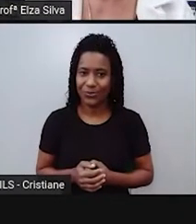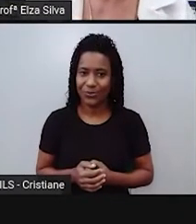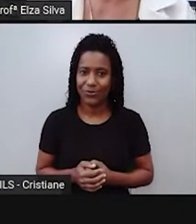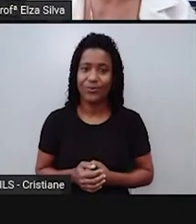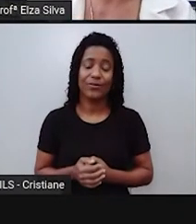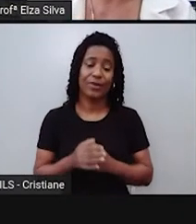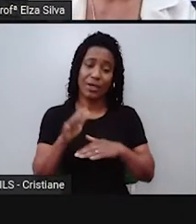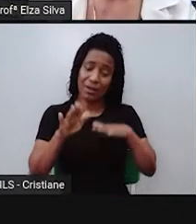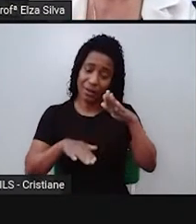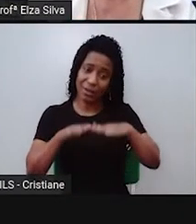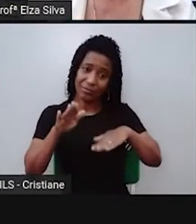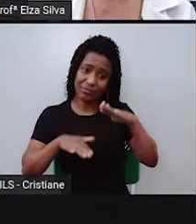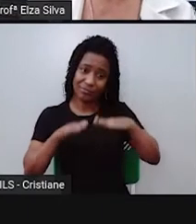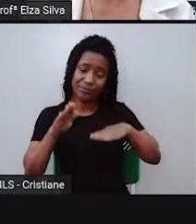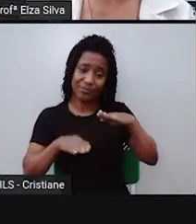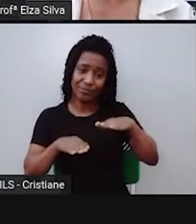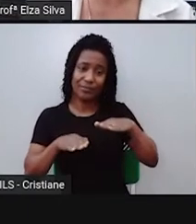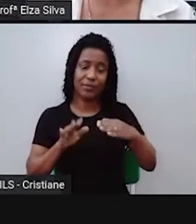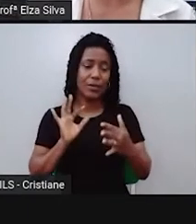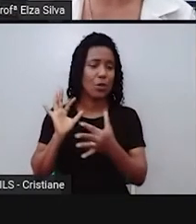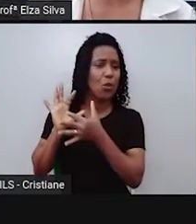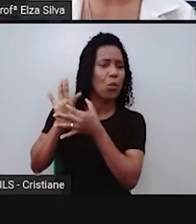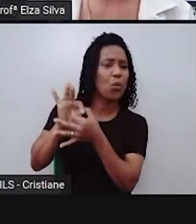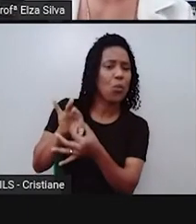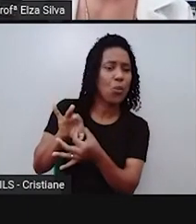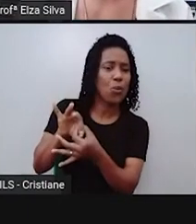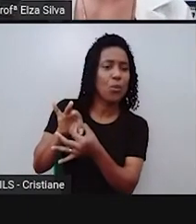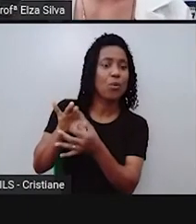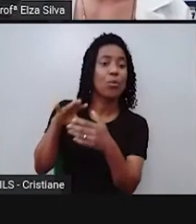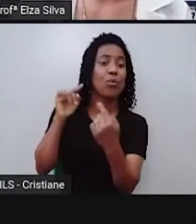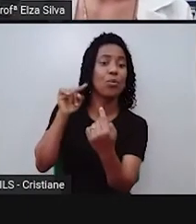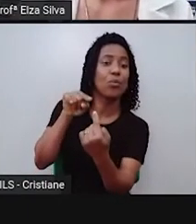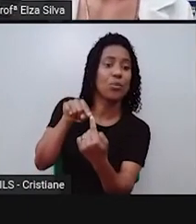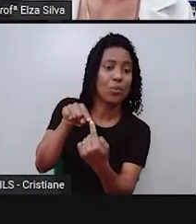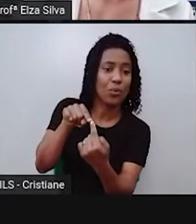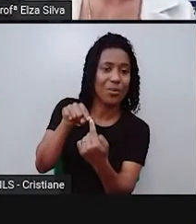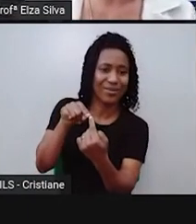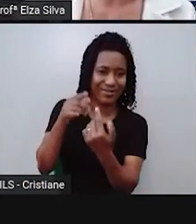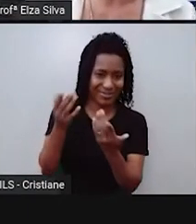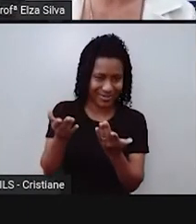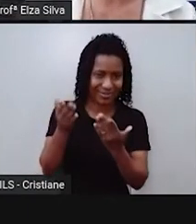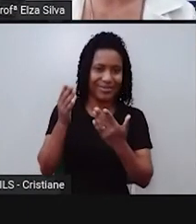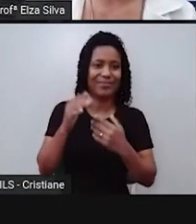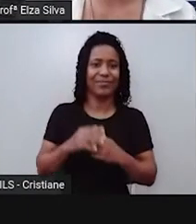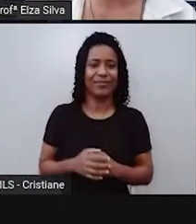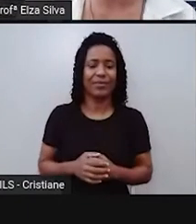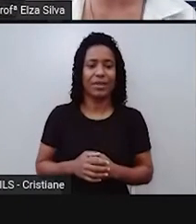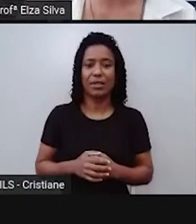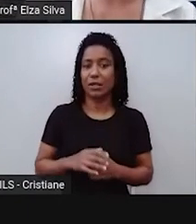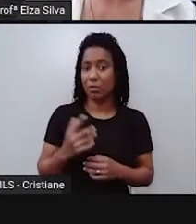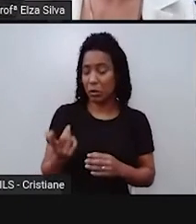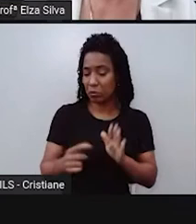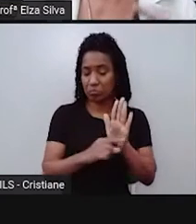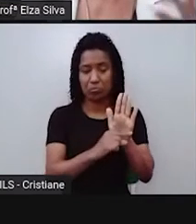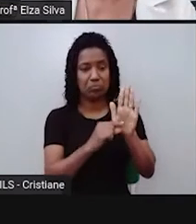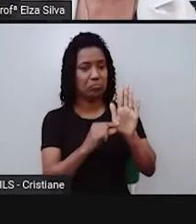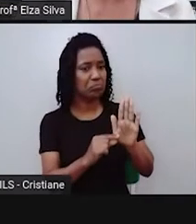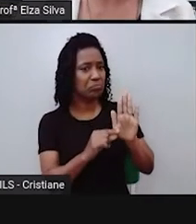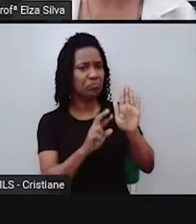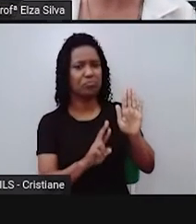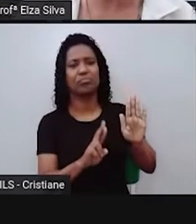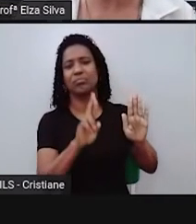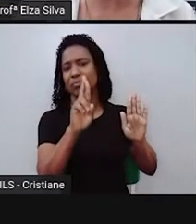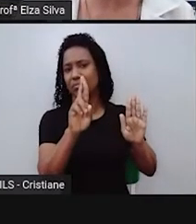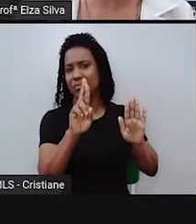do contexto onde eles estão inseridos. A autoria é desconhecida, então, geralmente, não se